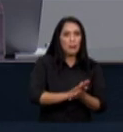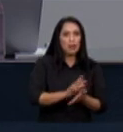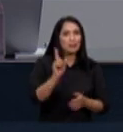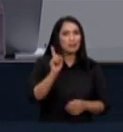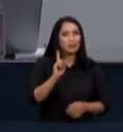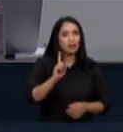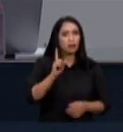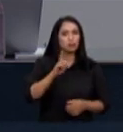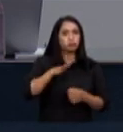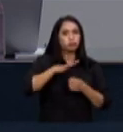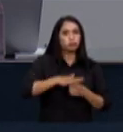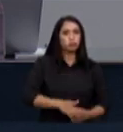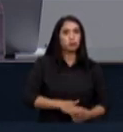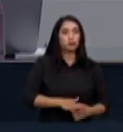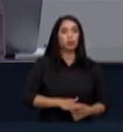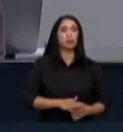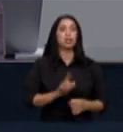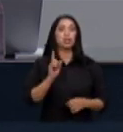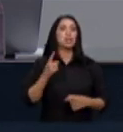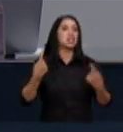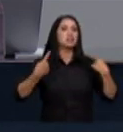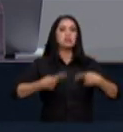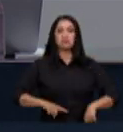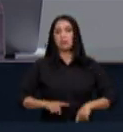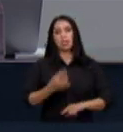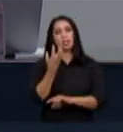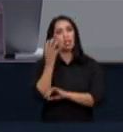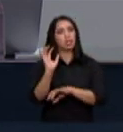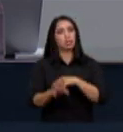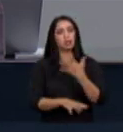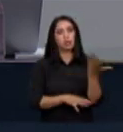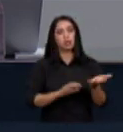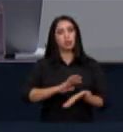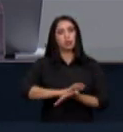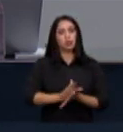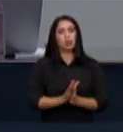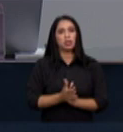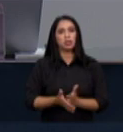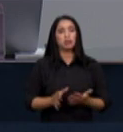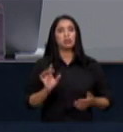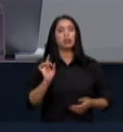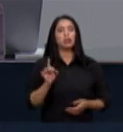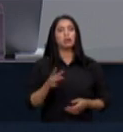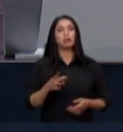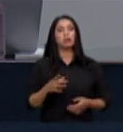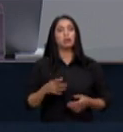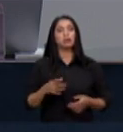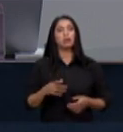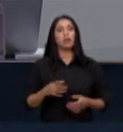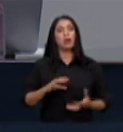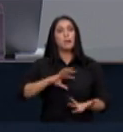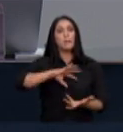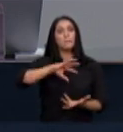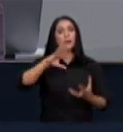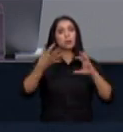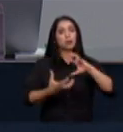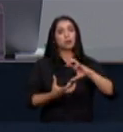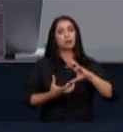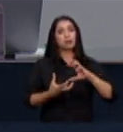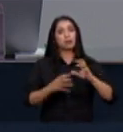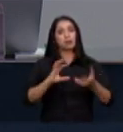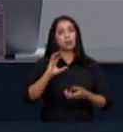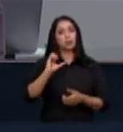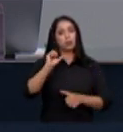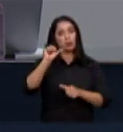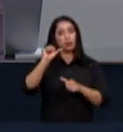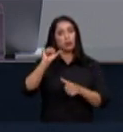para impedir a destruição ambiental e seu impacto sobre a mudança climática é